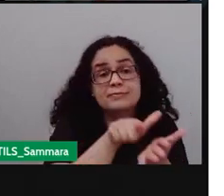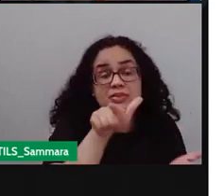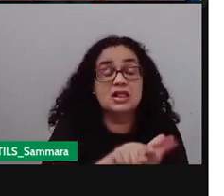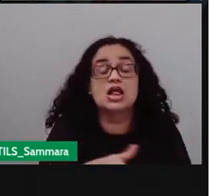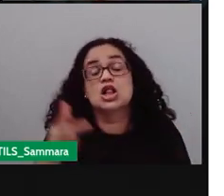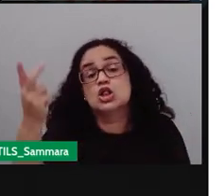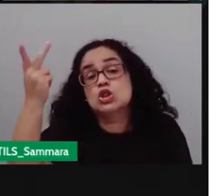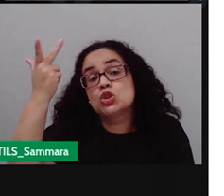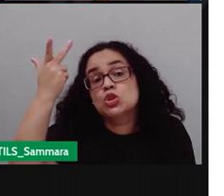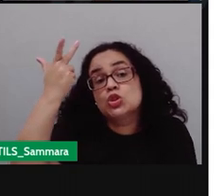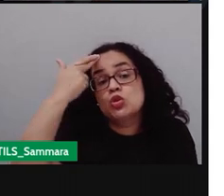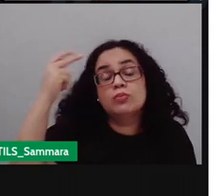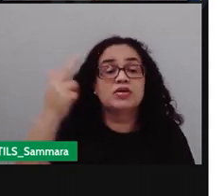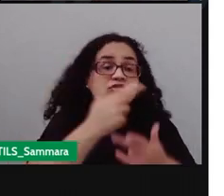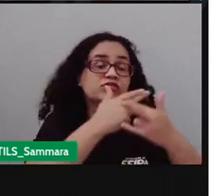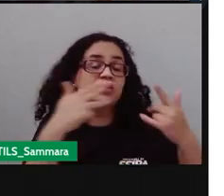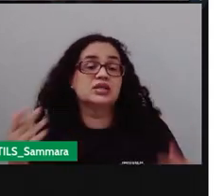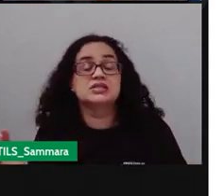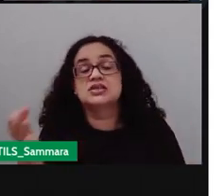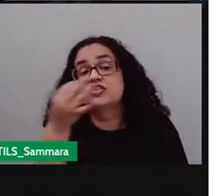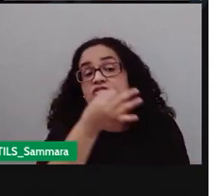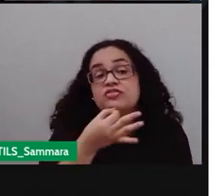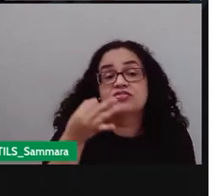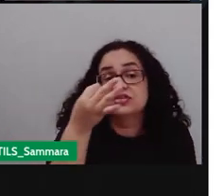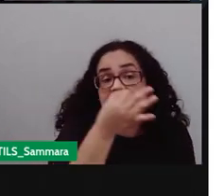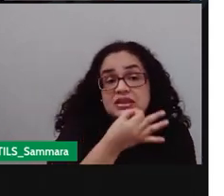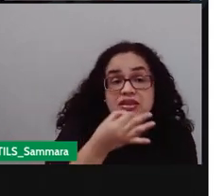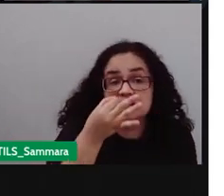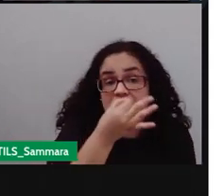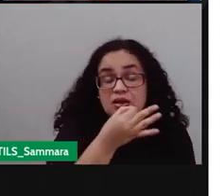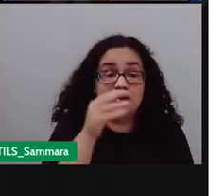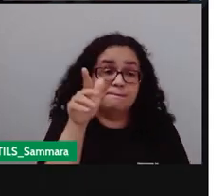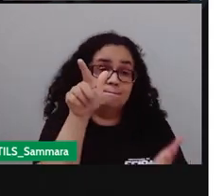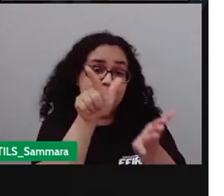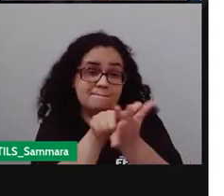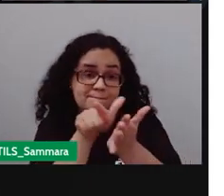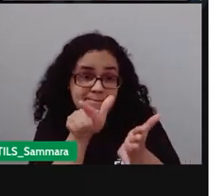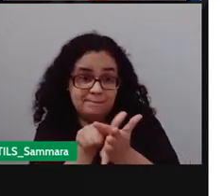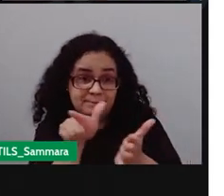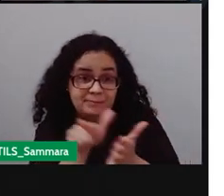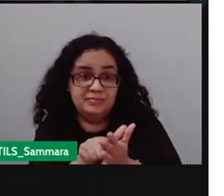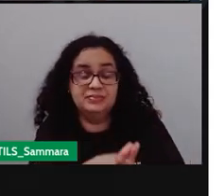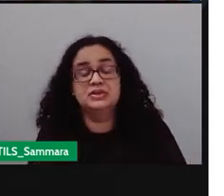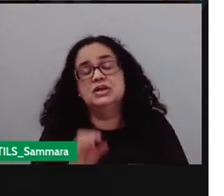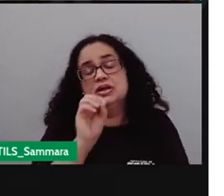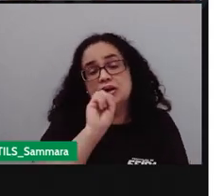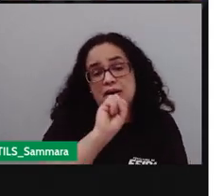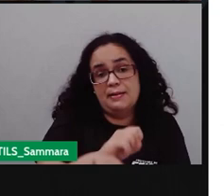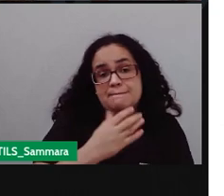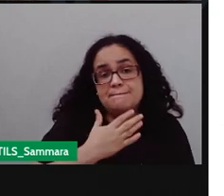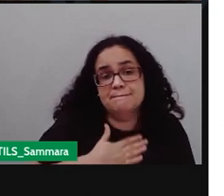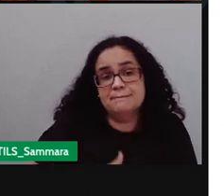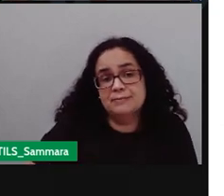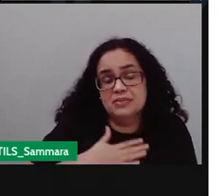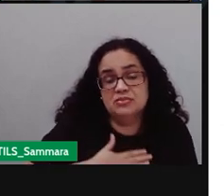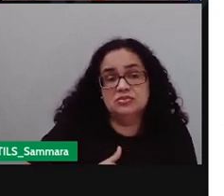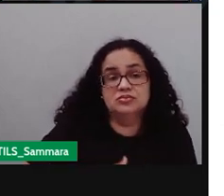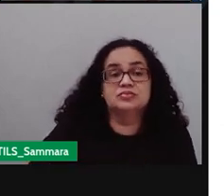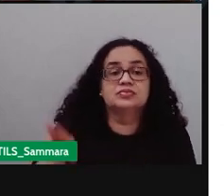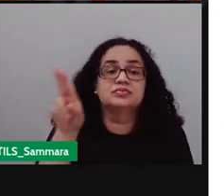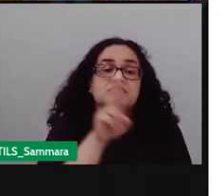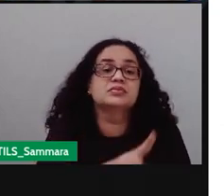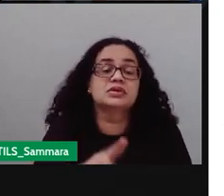comum que muita coisa da fala ela vá o que para o papel então as pausas o uso lembra que a gente falou